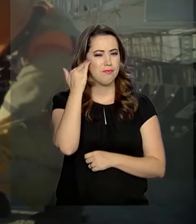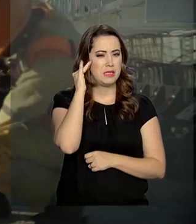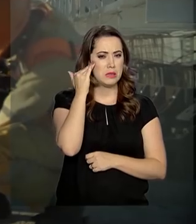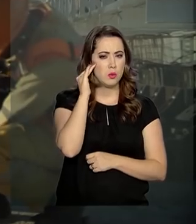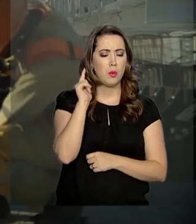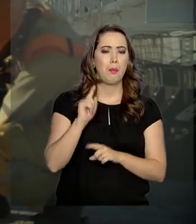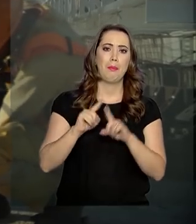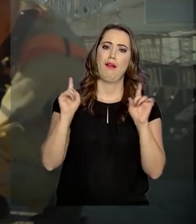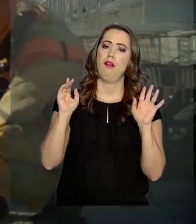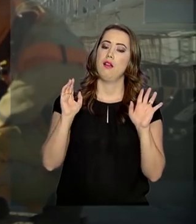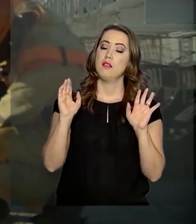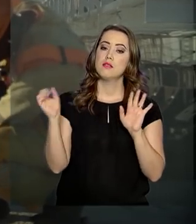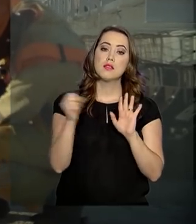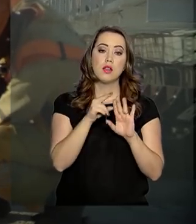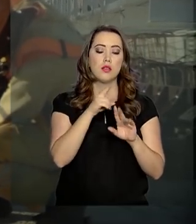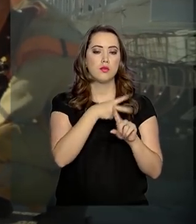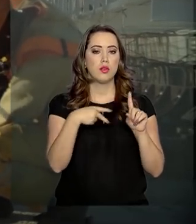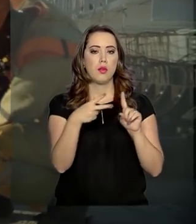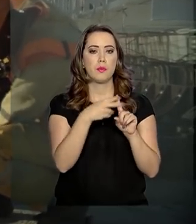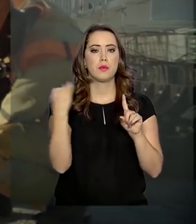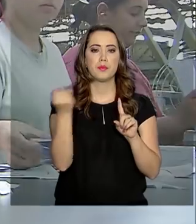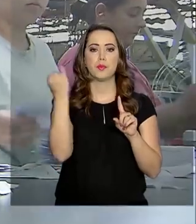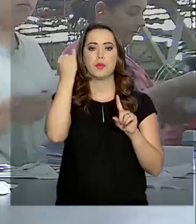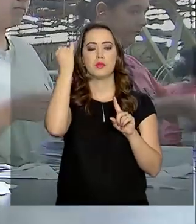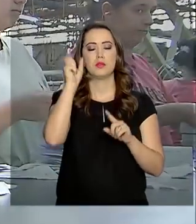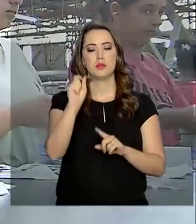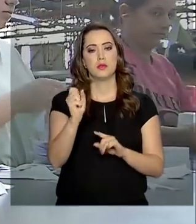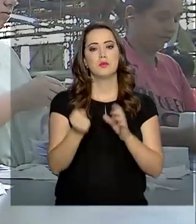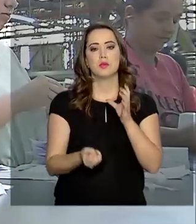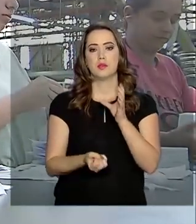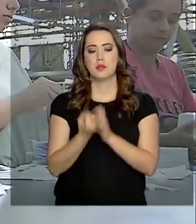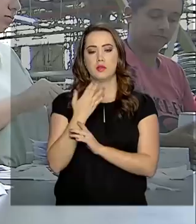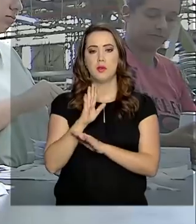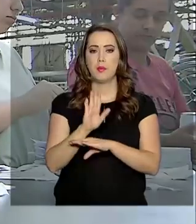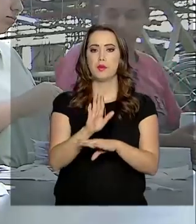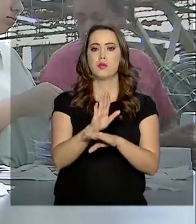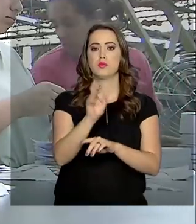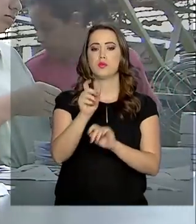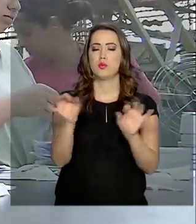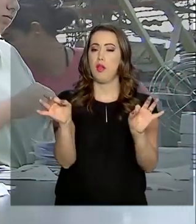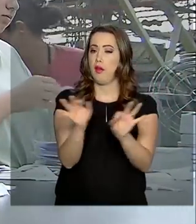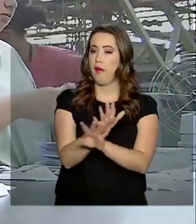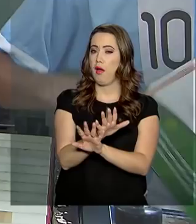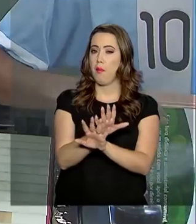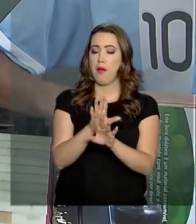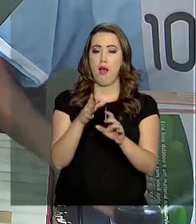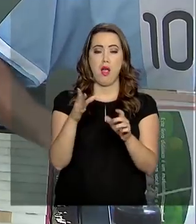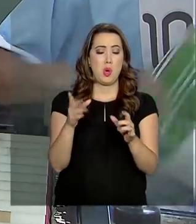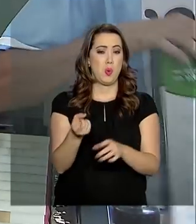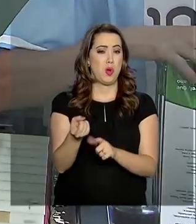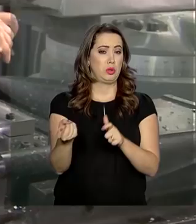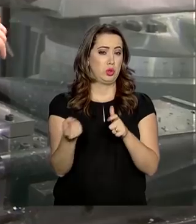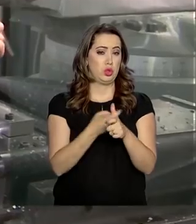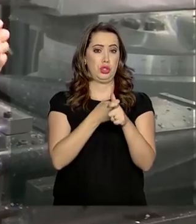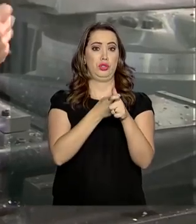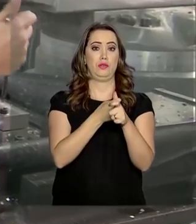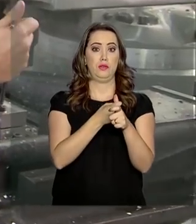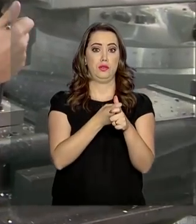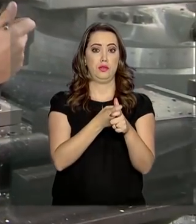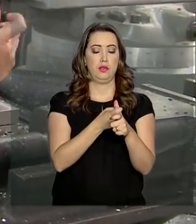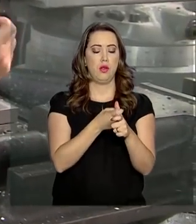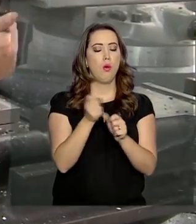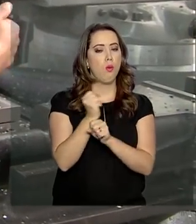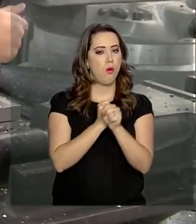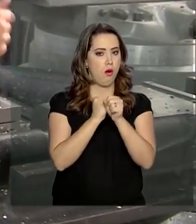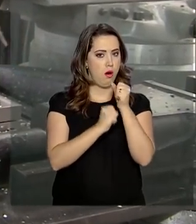entender, mas a nova previdência é muito importante. Ela foi criada para ajudar a acabar com o rombo, que no ano passado foi de mais